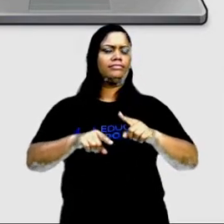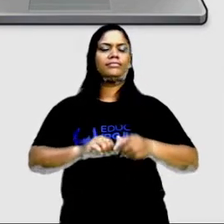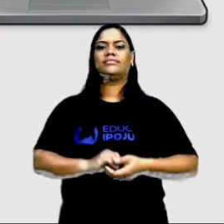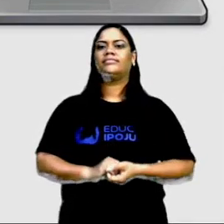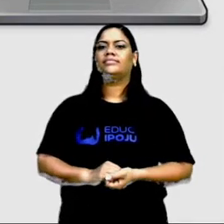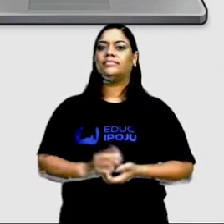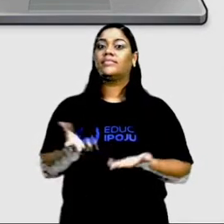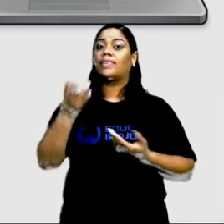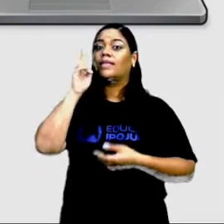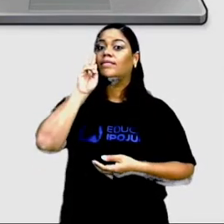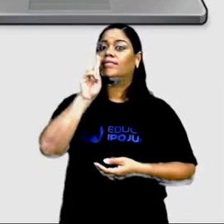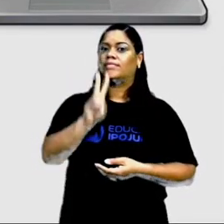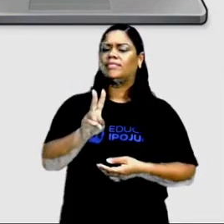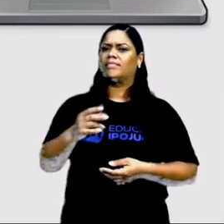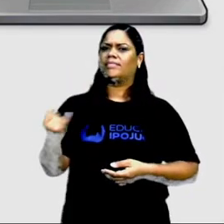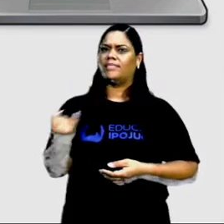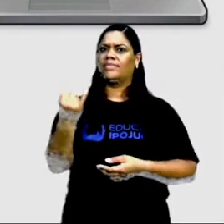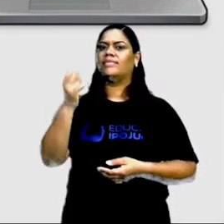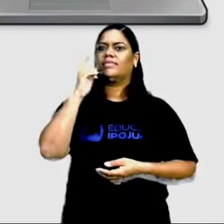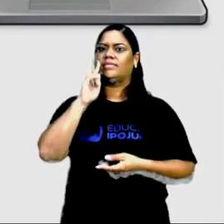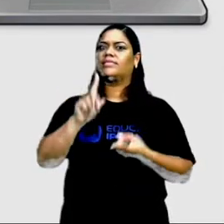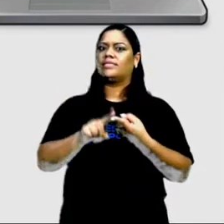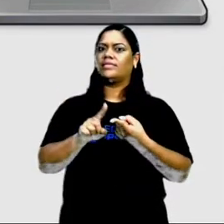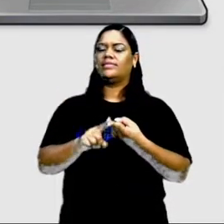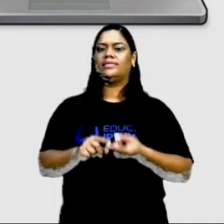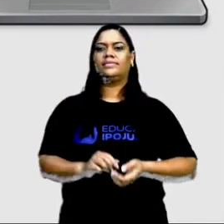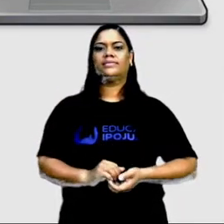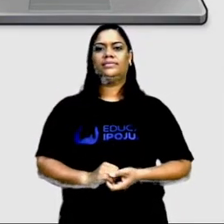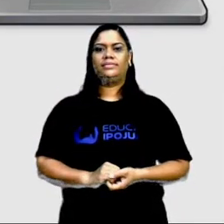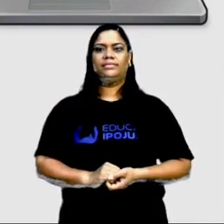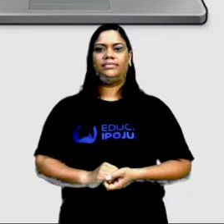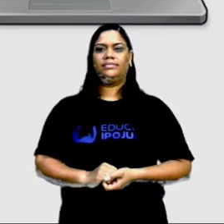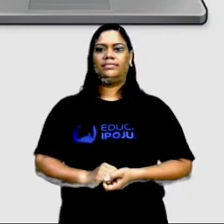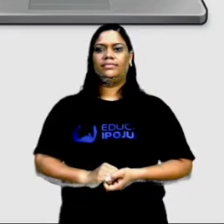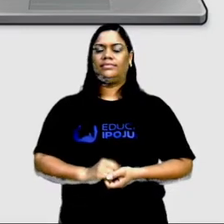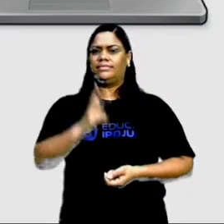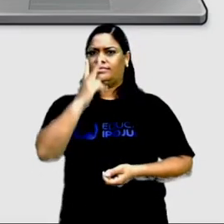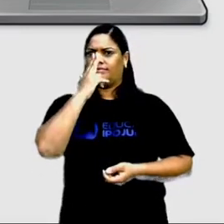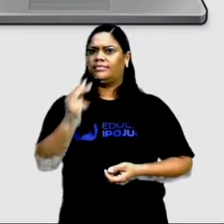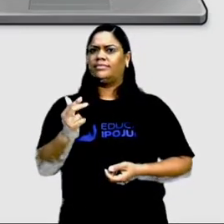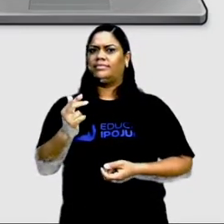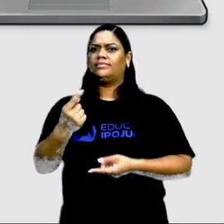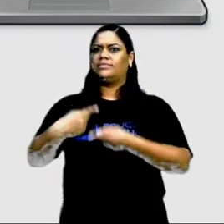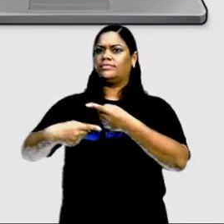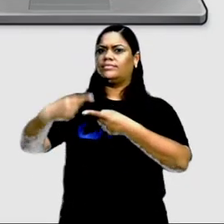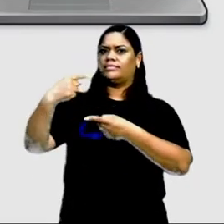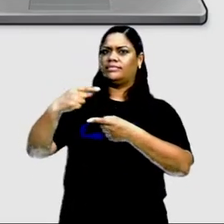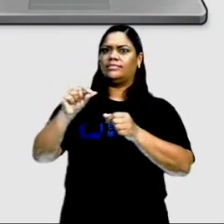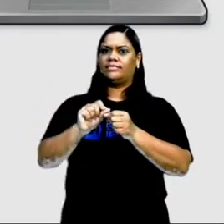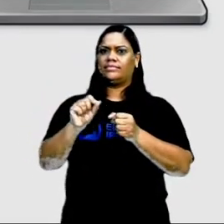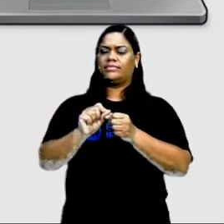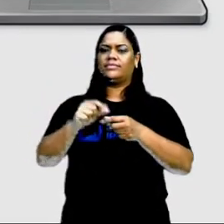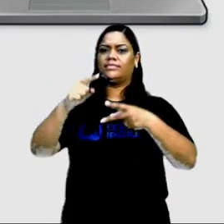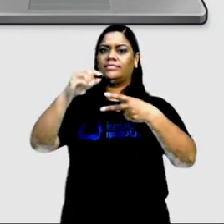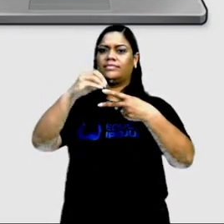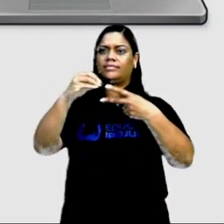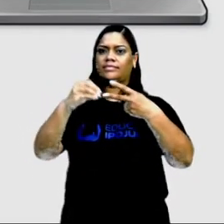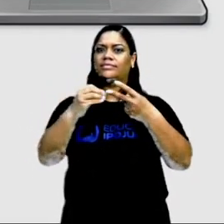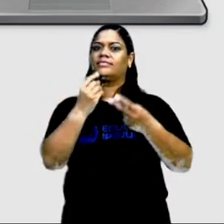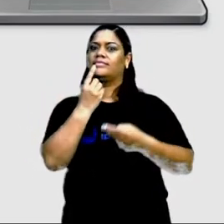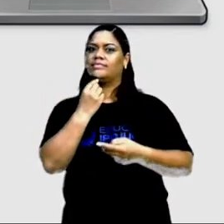Vamos ver esse daí. Que interessante também. É parecido com aquele último das cerejas.